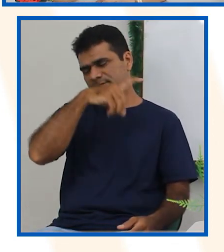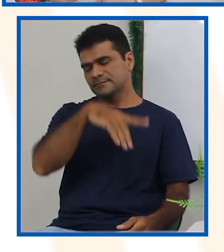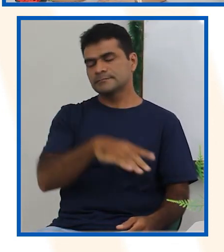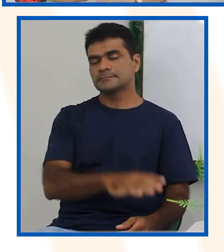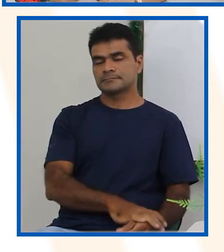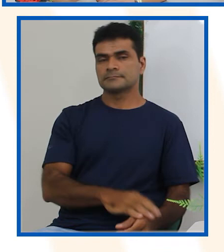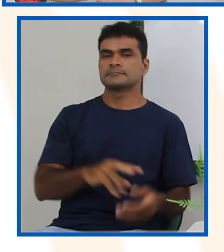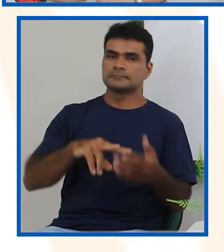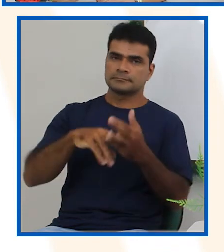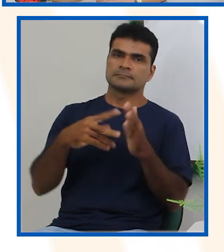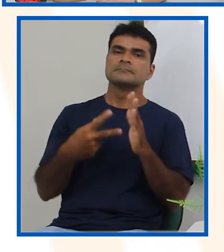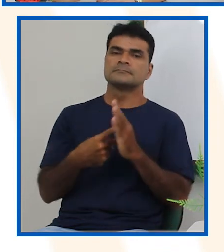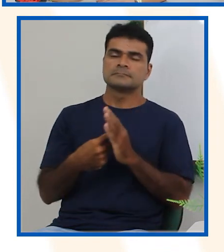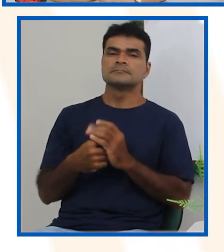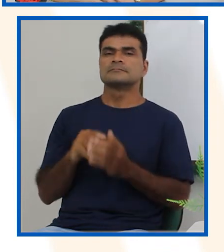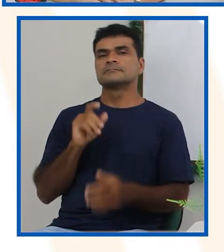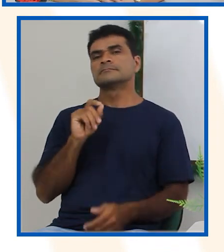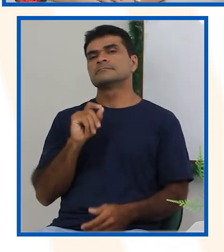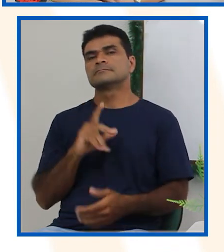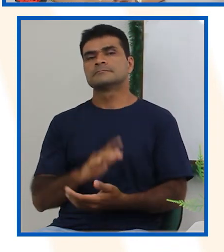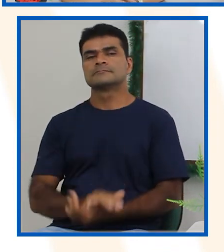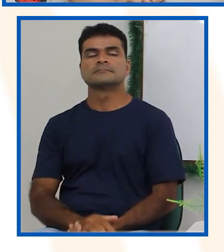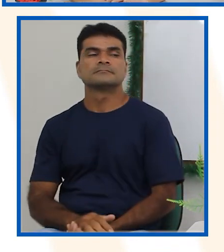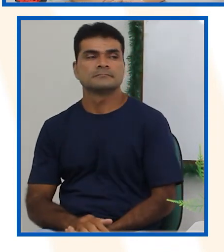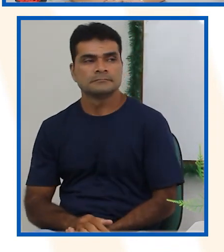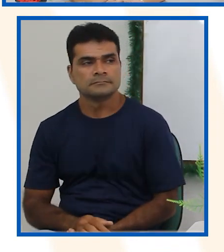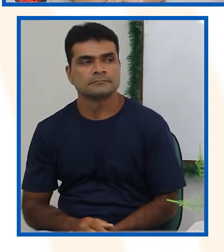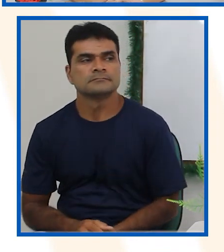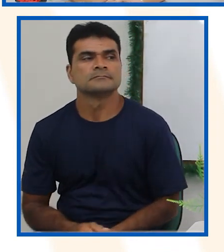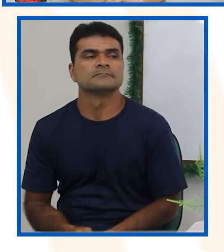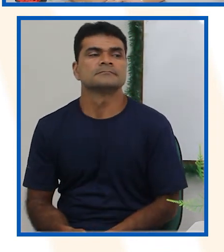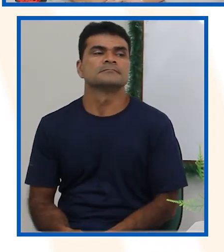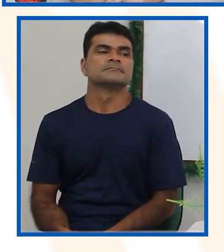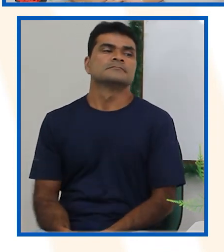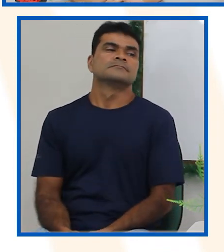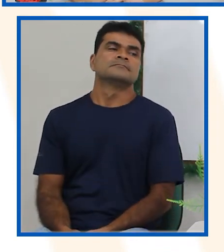não tinha condição nenhuma de acontecer, certo?